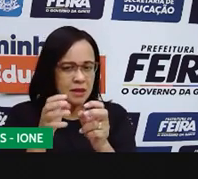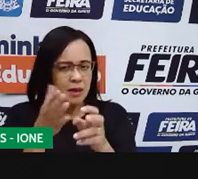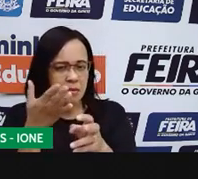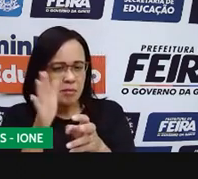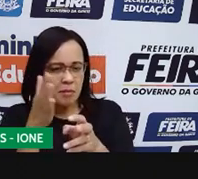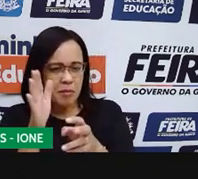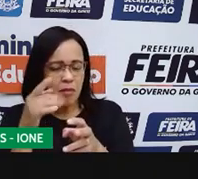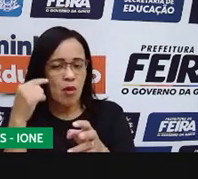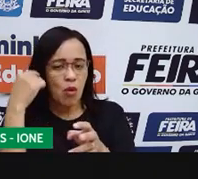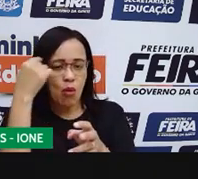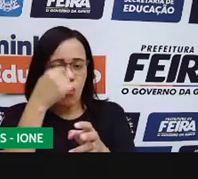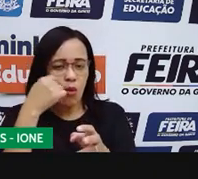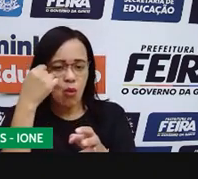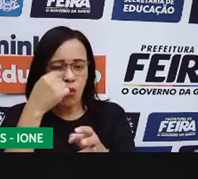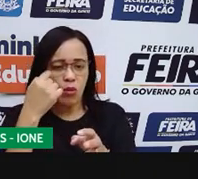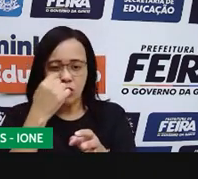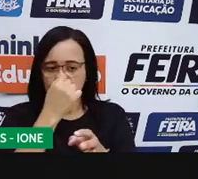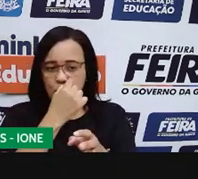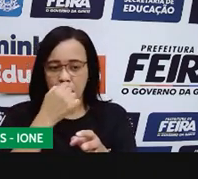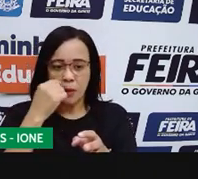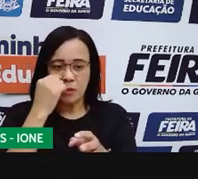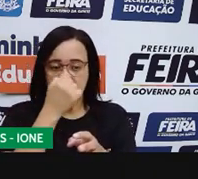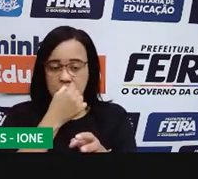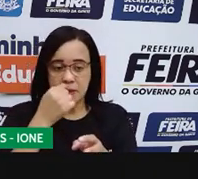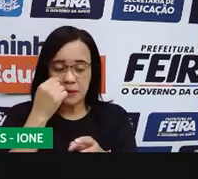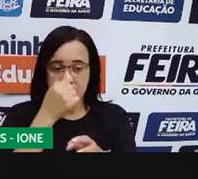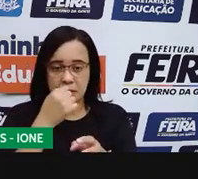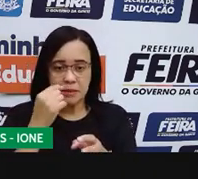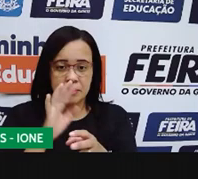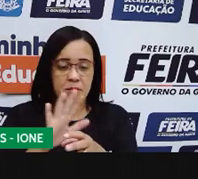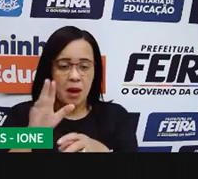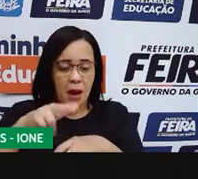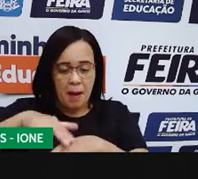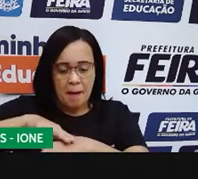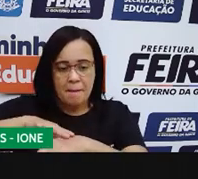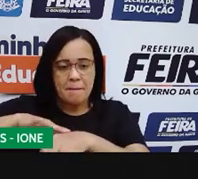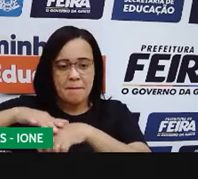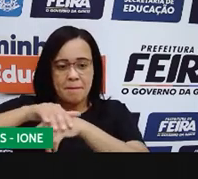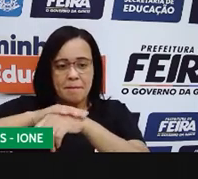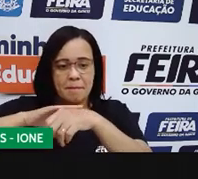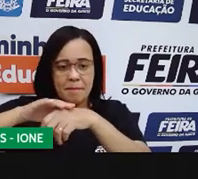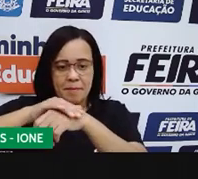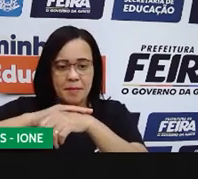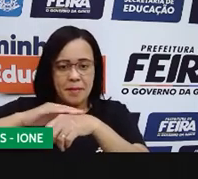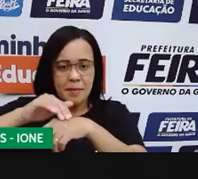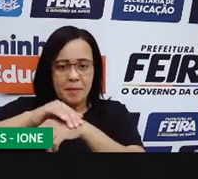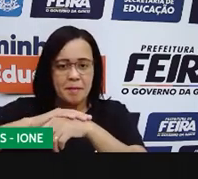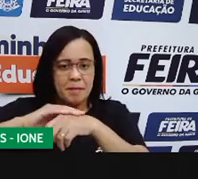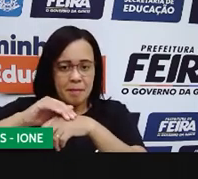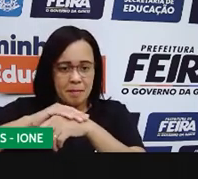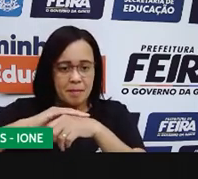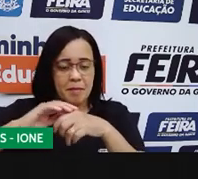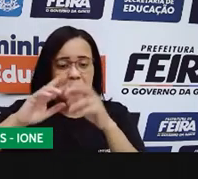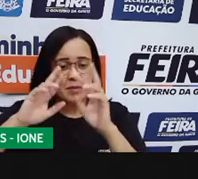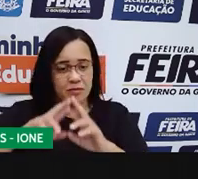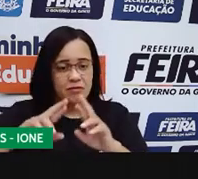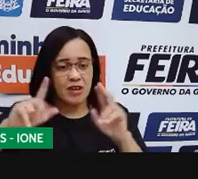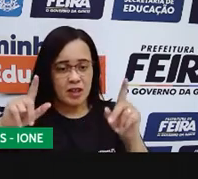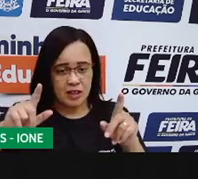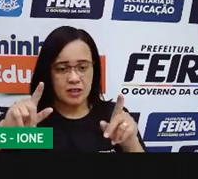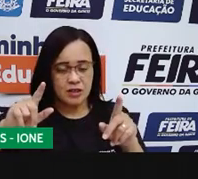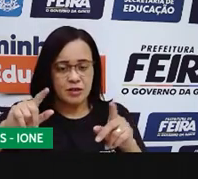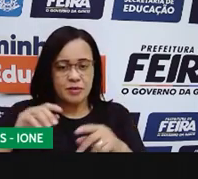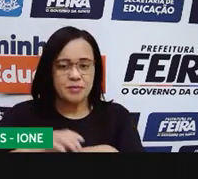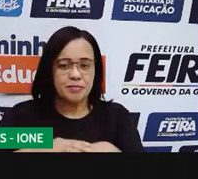o formato do nariz. Mas, por exemplo, o tom de pele, a gente observa que a mãe tem um tom de pele mais claro